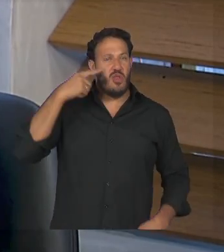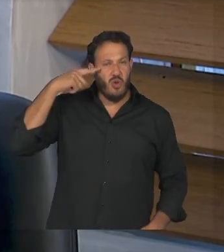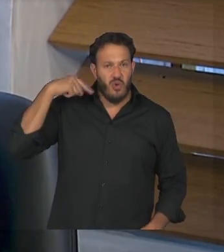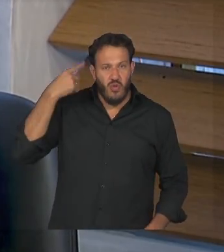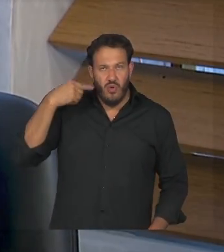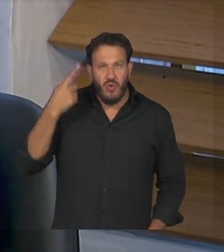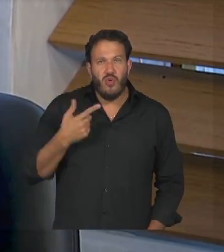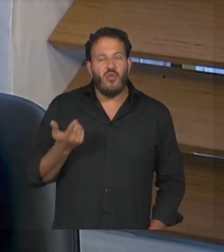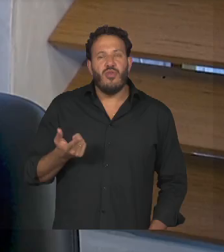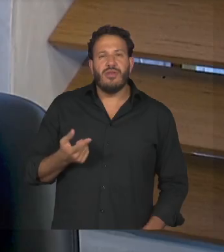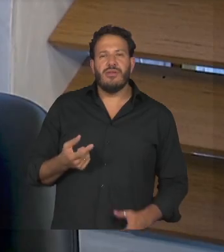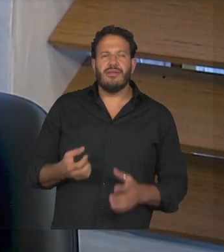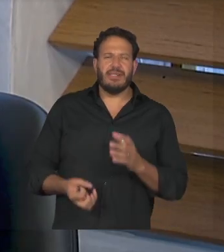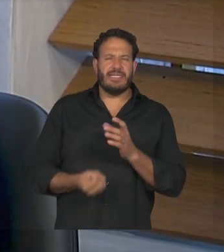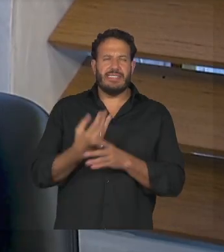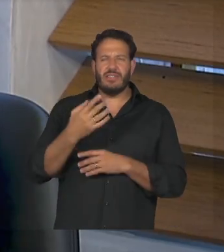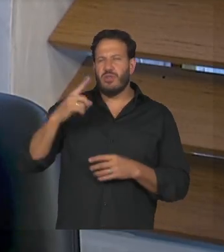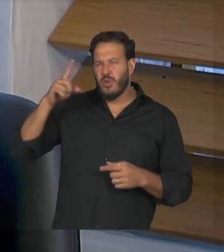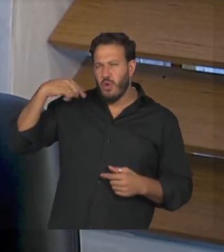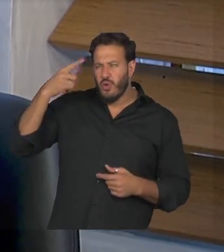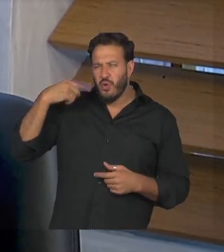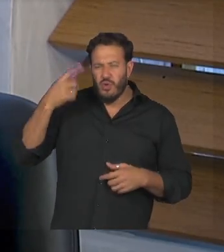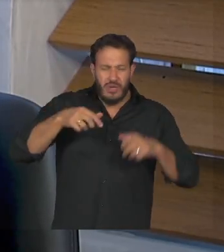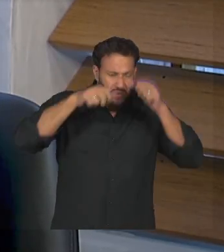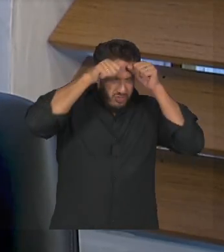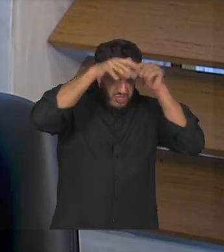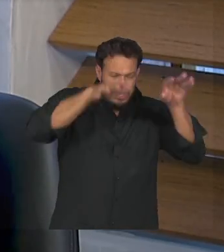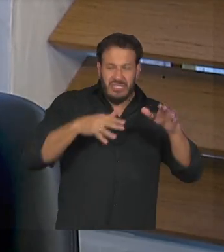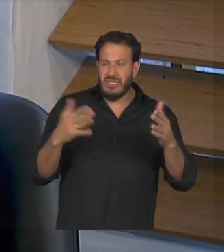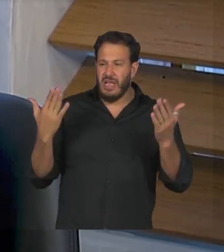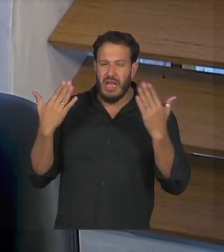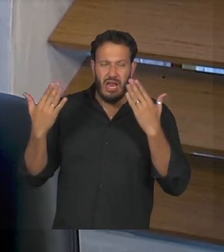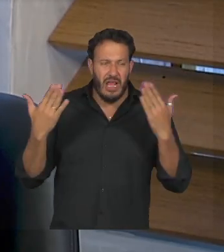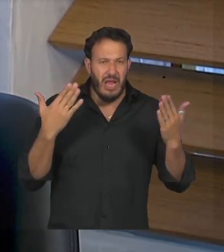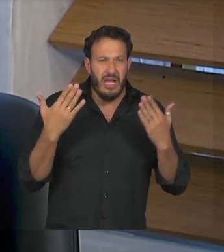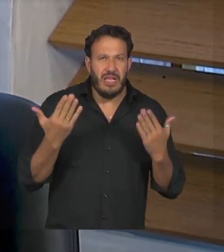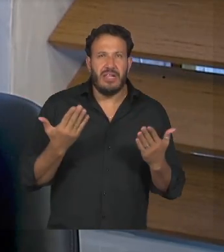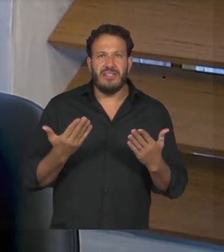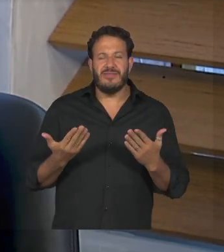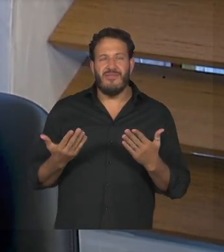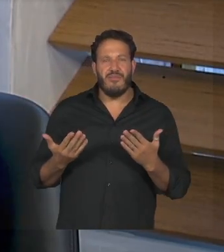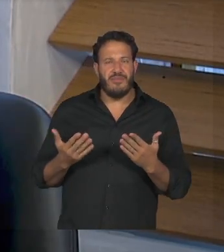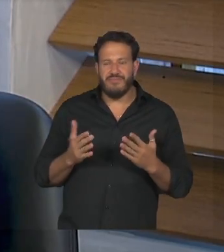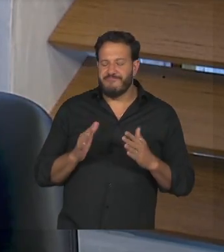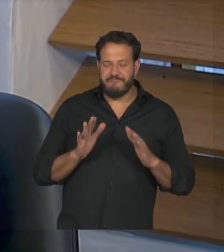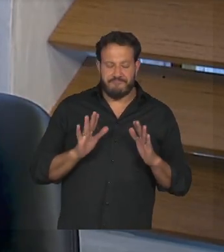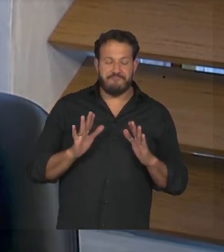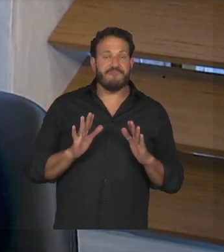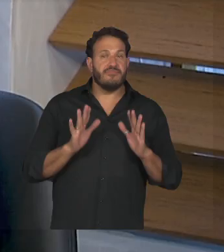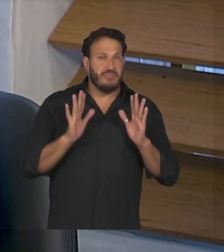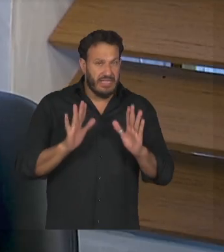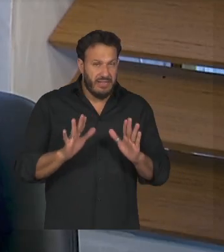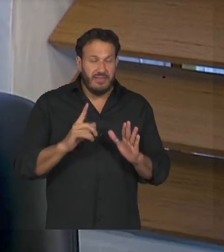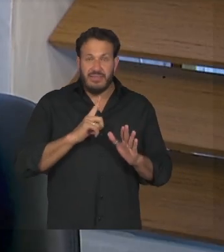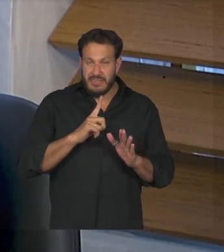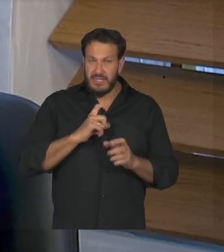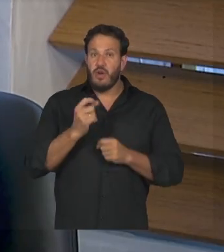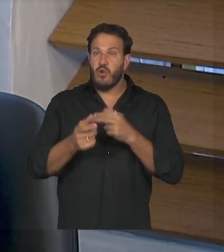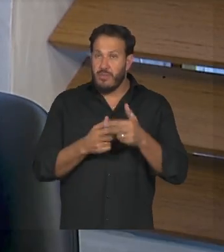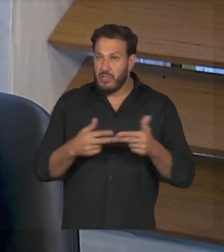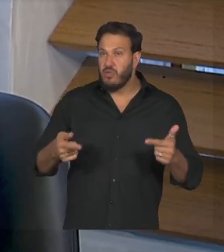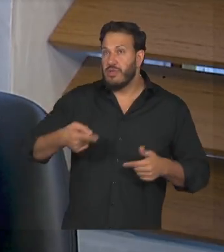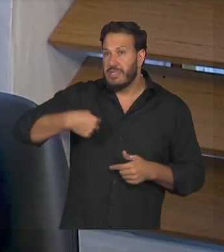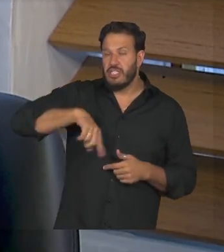criando essa comparação de loucura e autismo é existem algumas coisas que a gente realmente